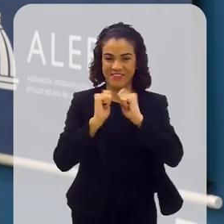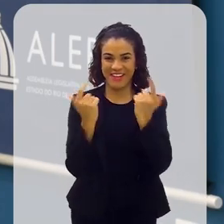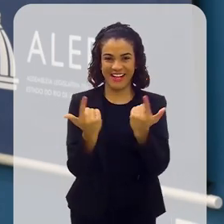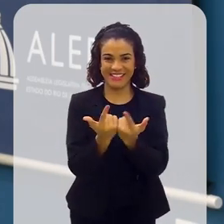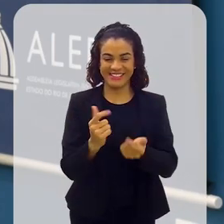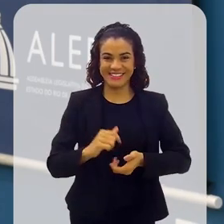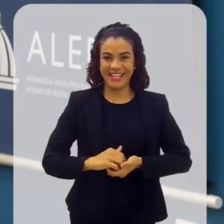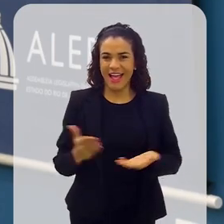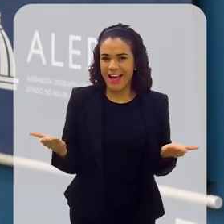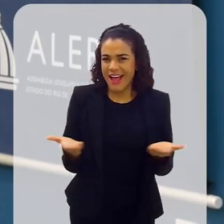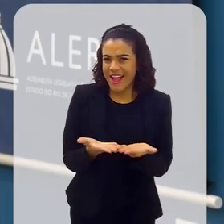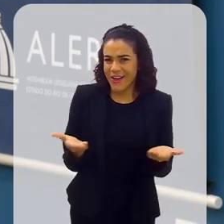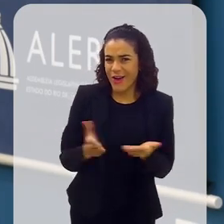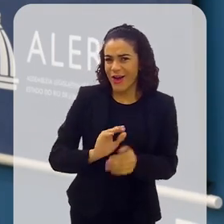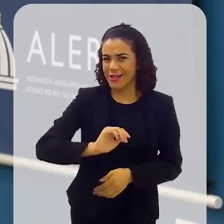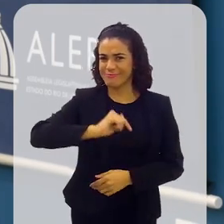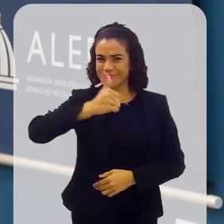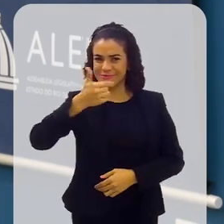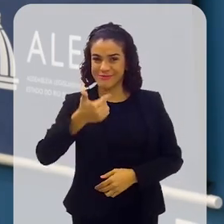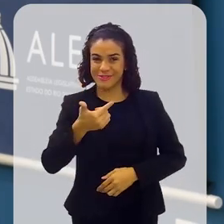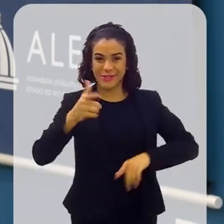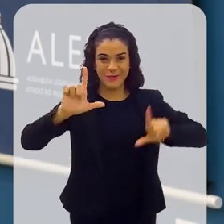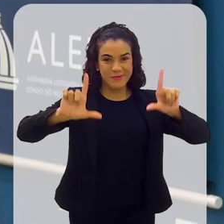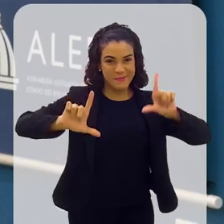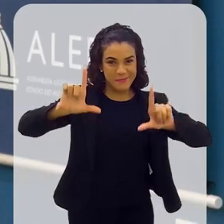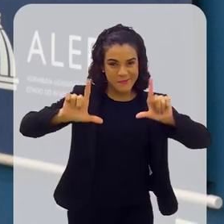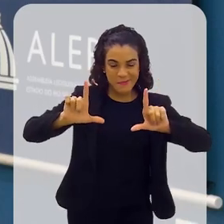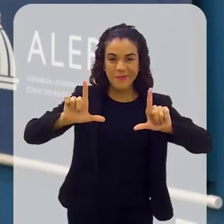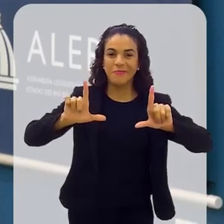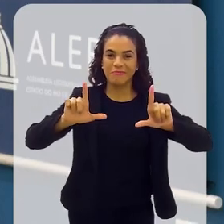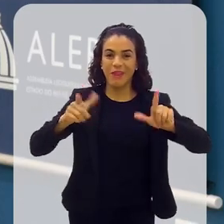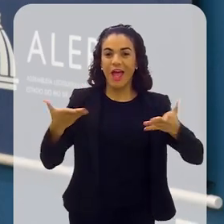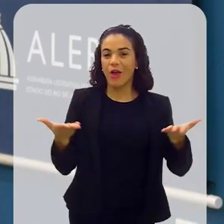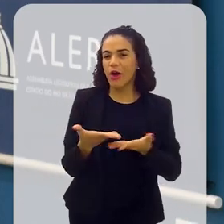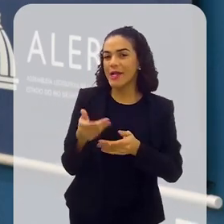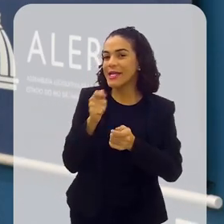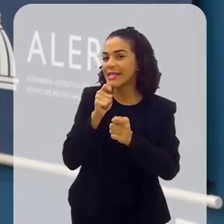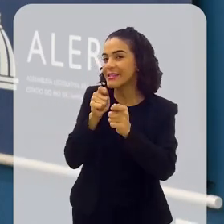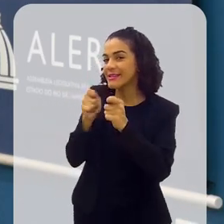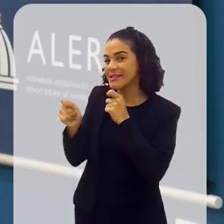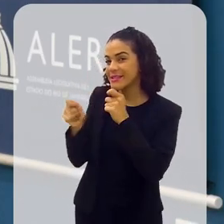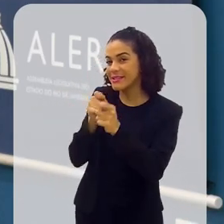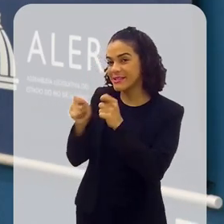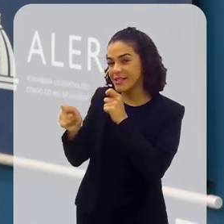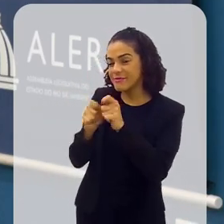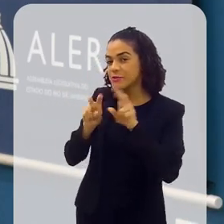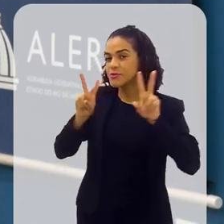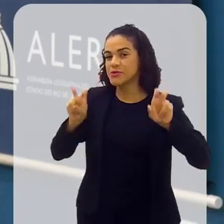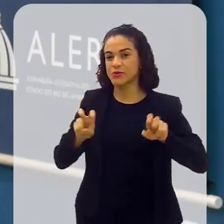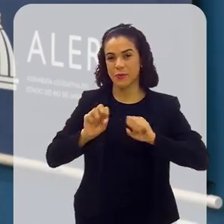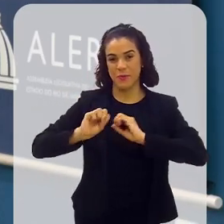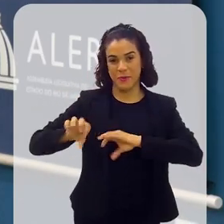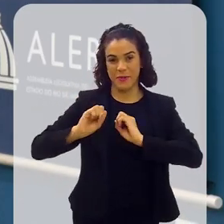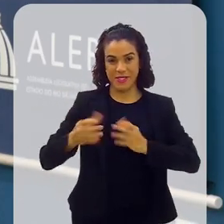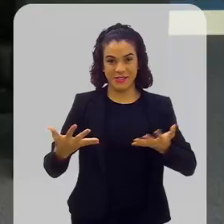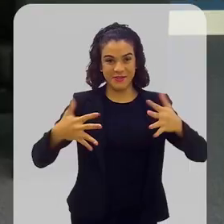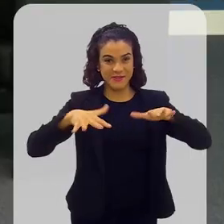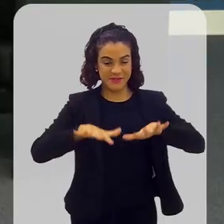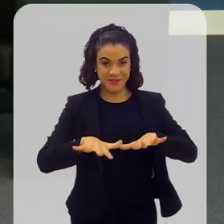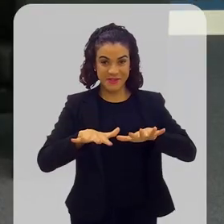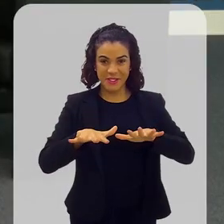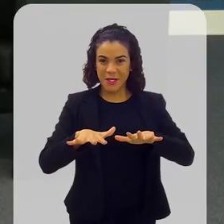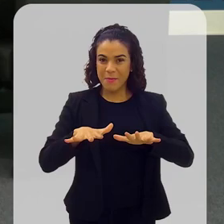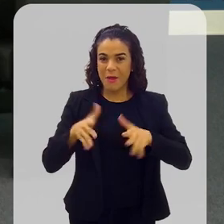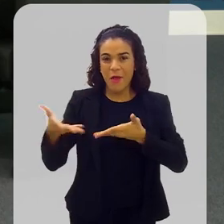Alerge. E agora a gente está no segundo bloco do programa, vamos para uma entrevista sobre educação inclusiva